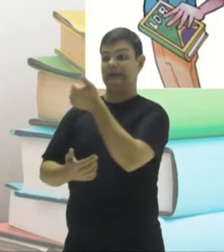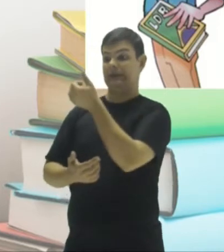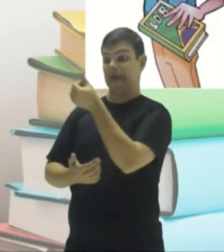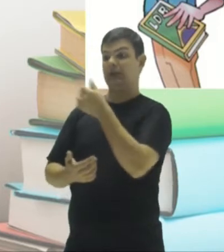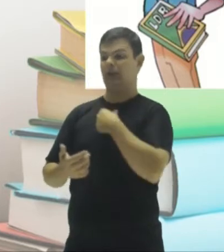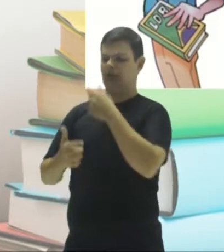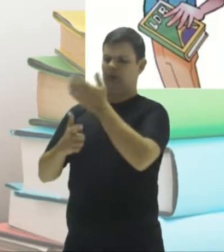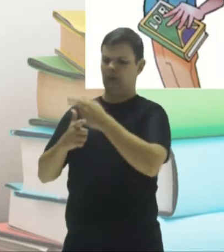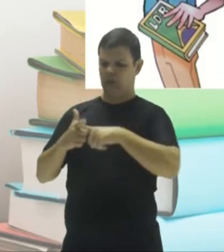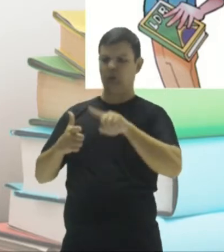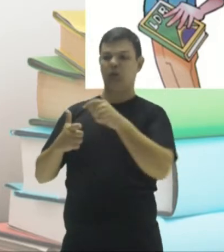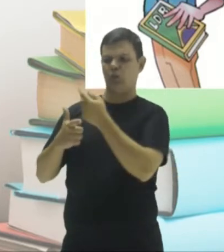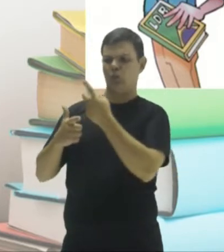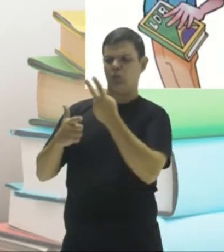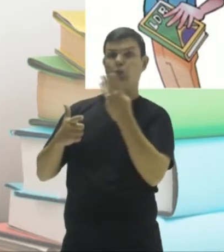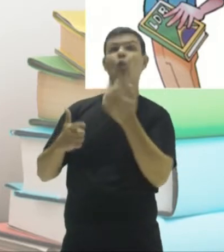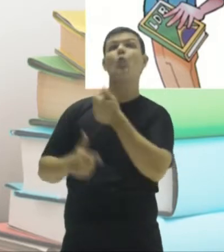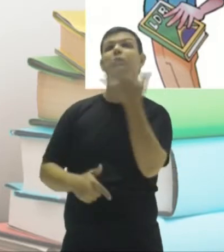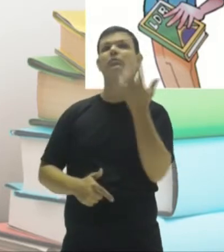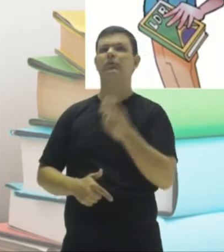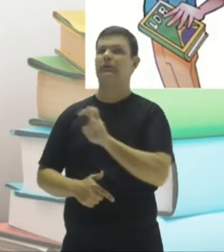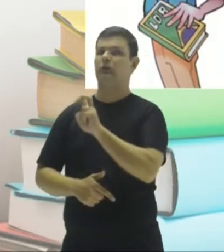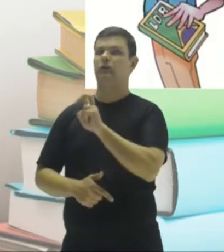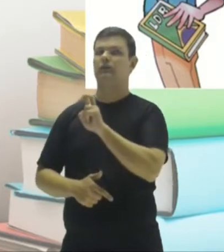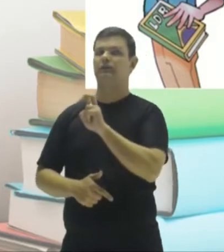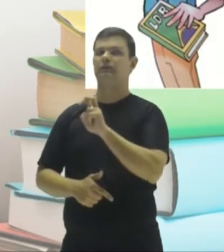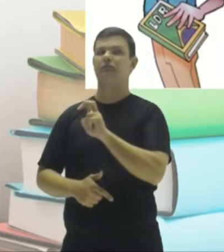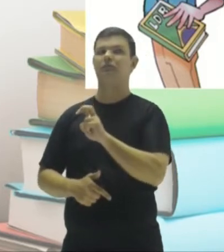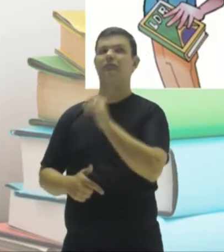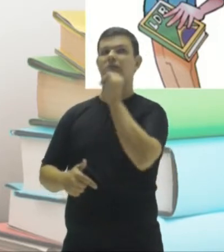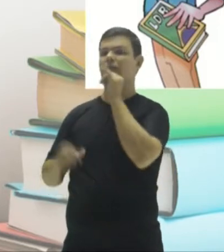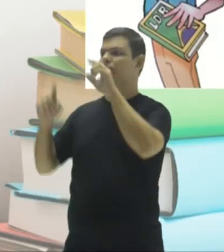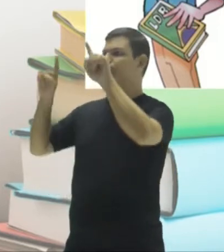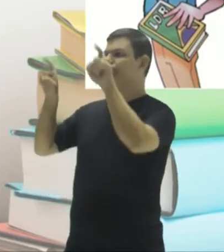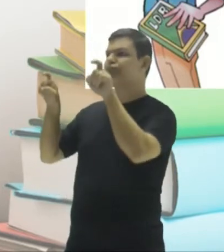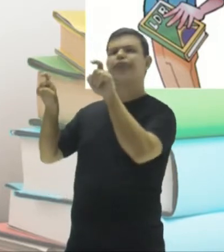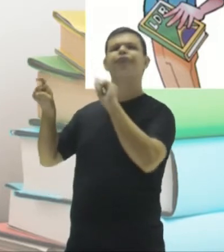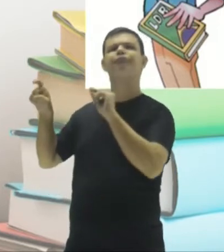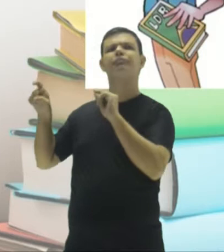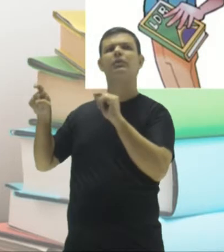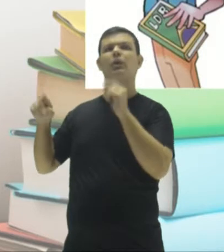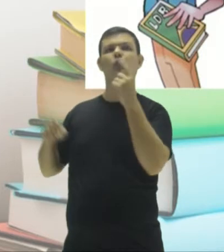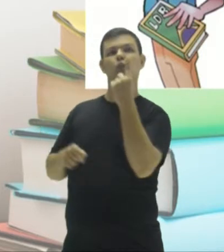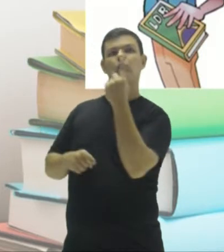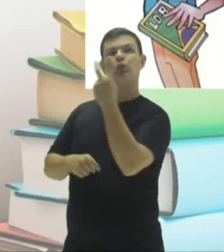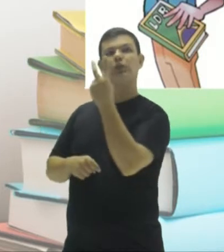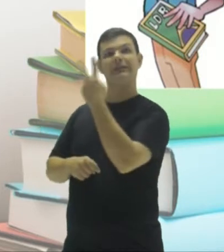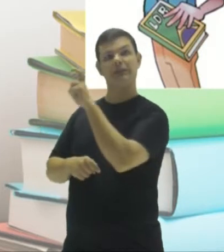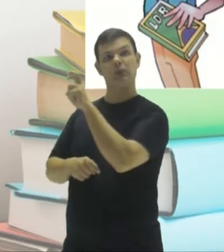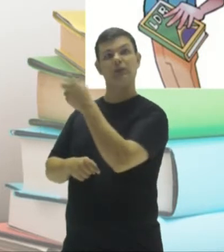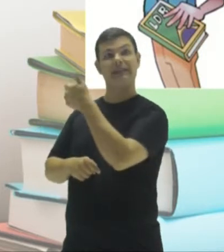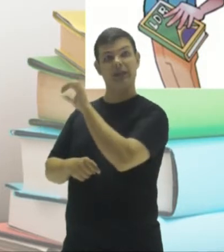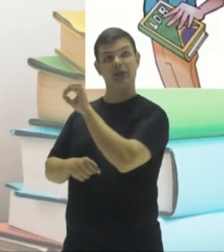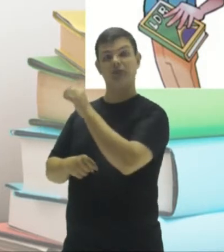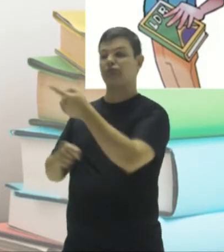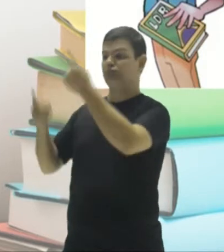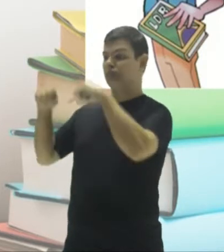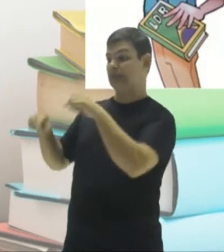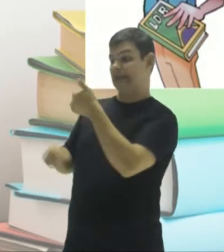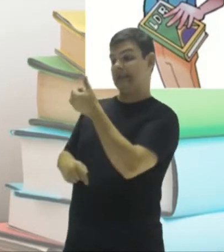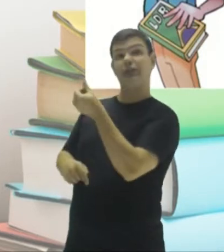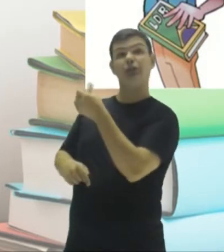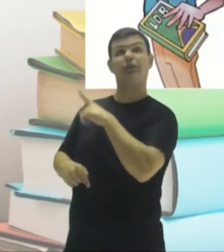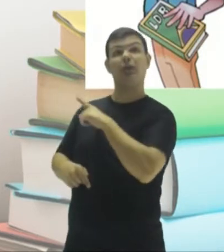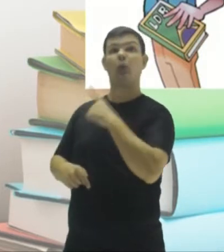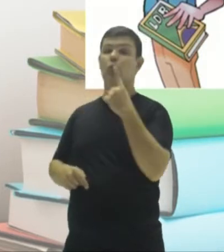dividores. Olha lá, o número dez tem um, dois, cinco, cinco dividores aqui, e o número dezesseis tem um, dois,